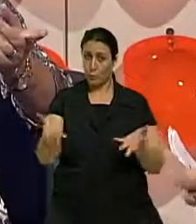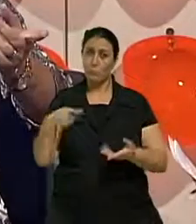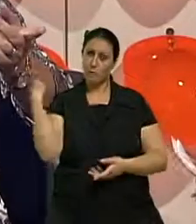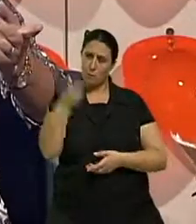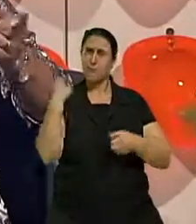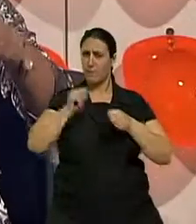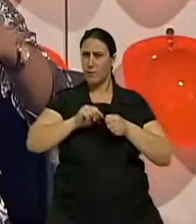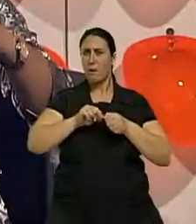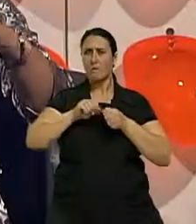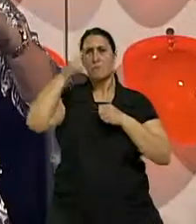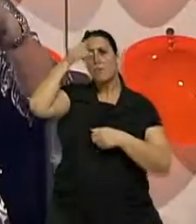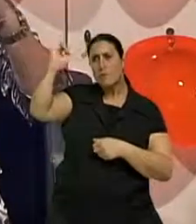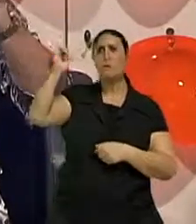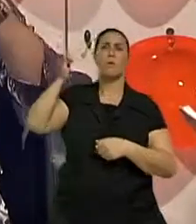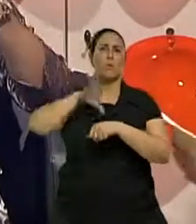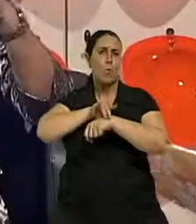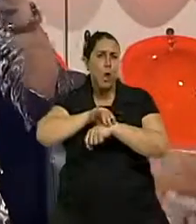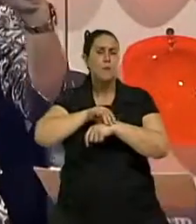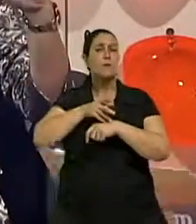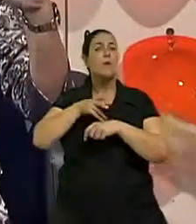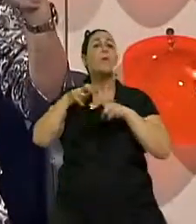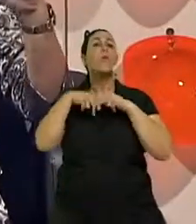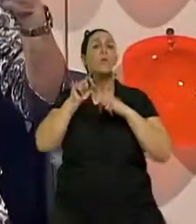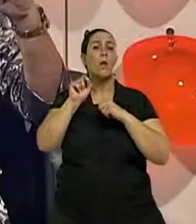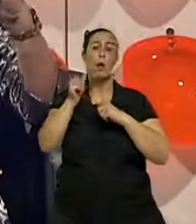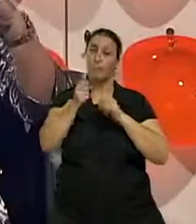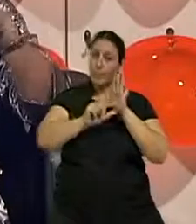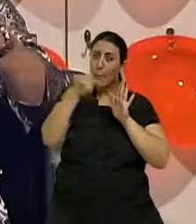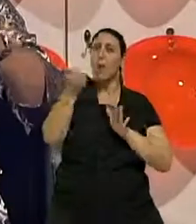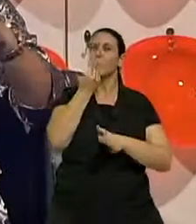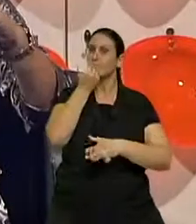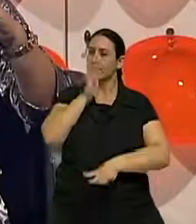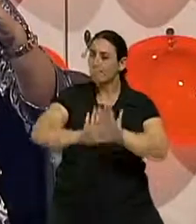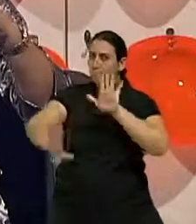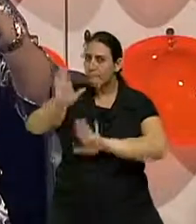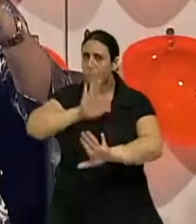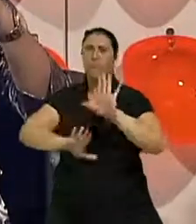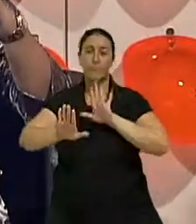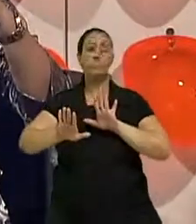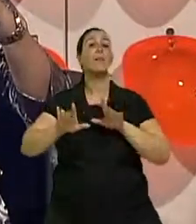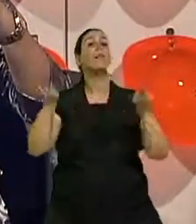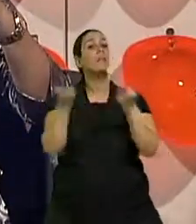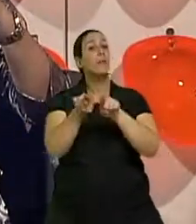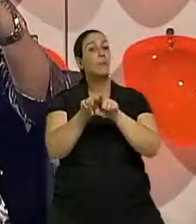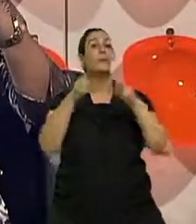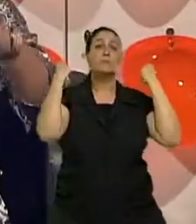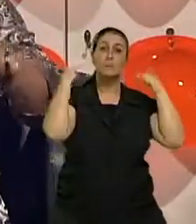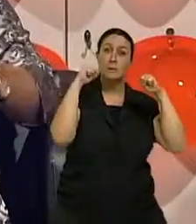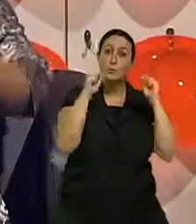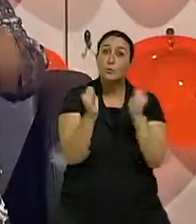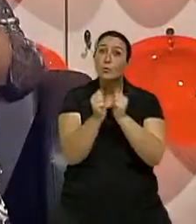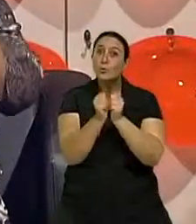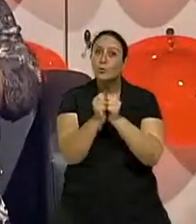doenças de envelhecimento, se começa com uma dieta, a segundo degrau é exercício, ou quase junto com a dieta,